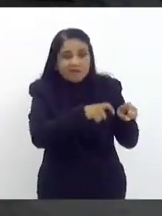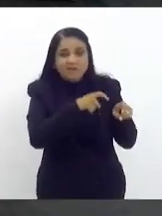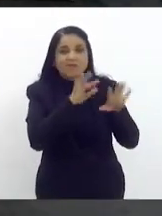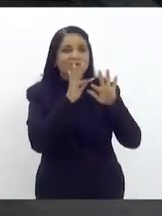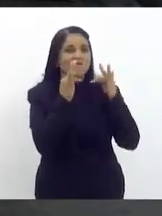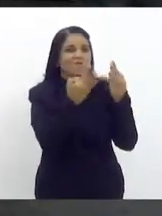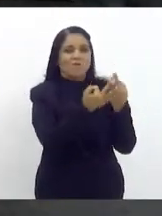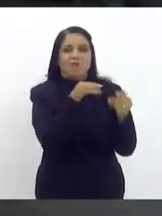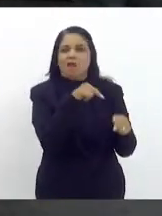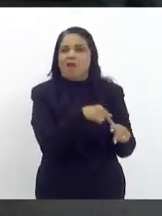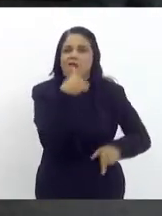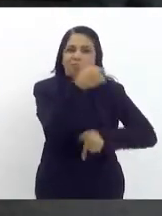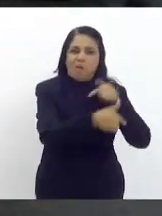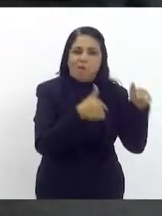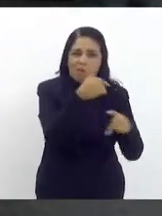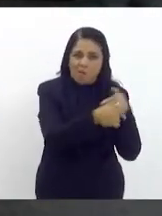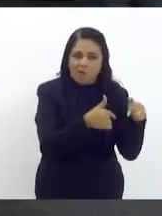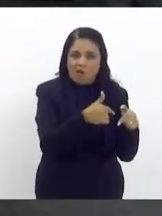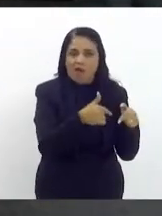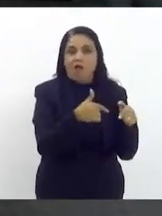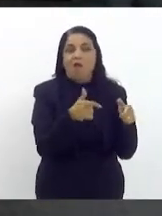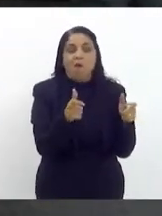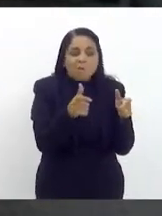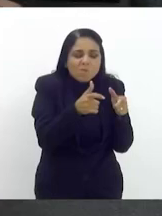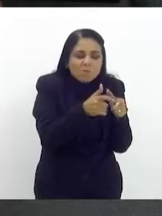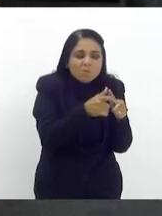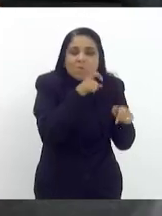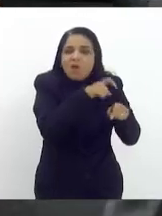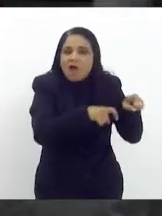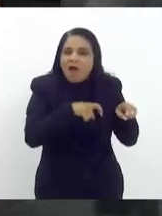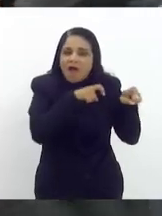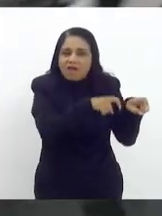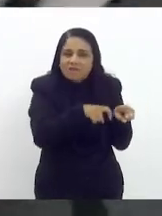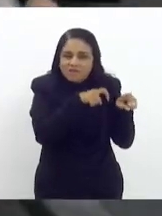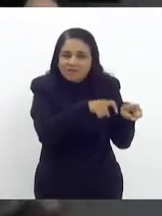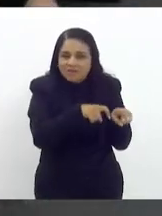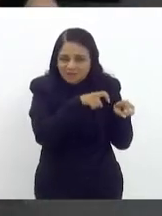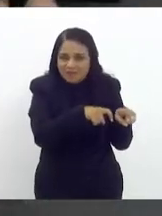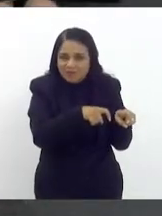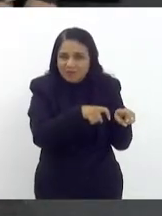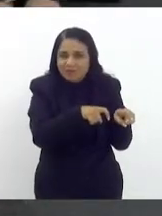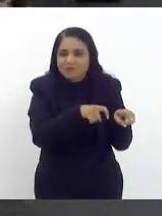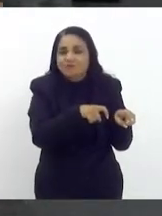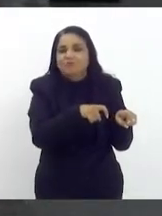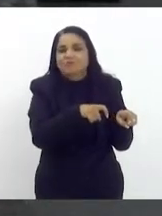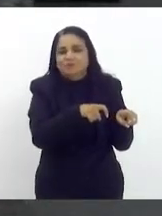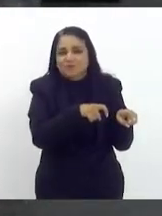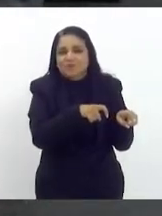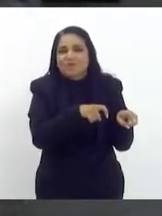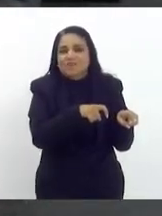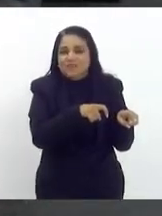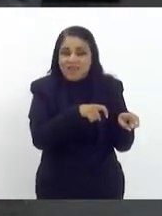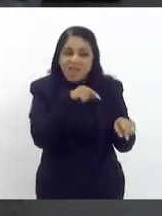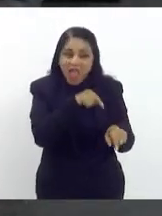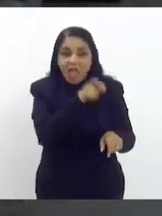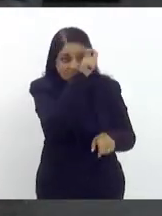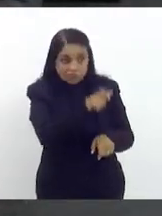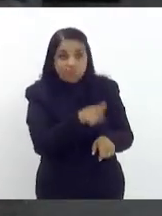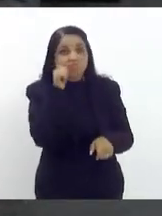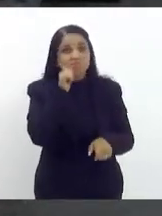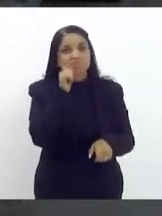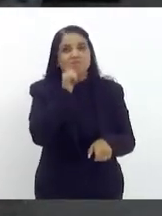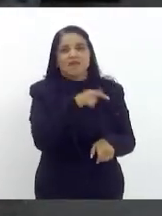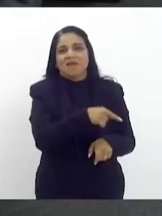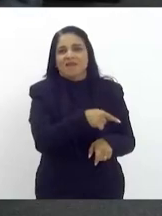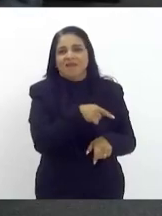vem do pequeno agricultor e esse pequeno agricultor muitas vezes é essa mulher então a mulher